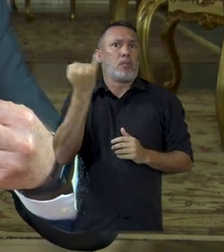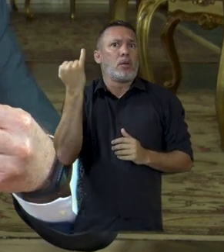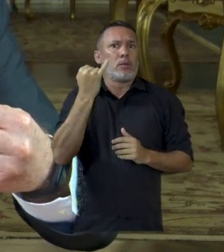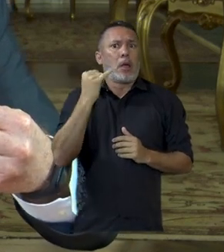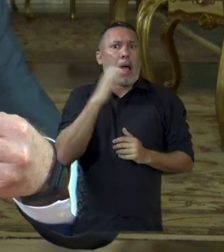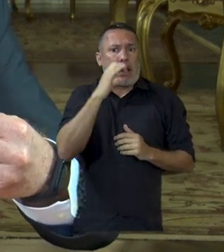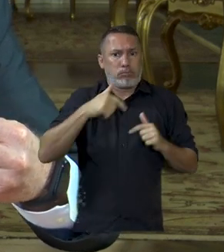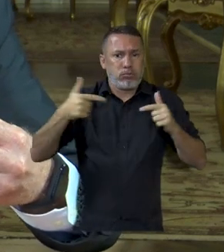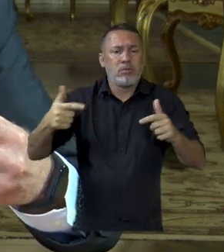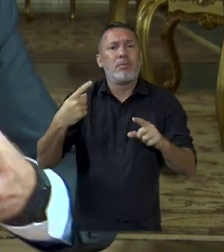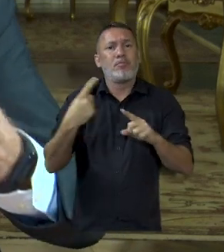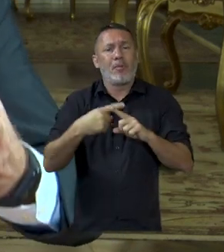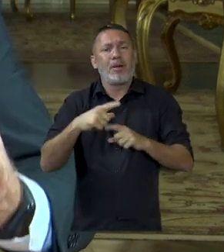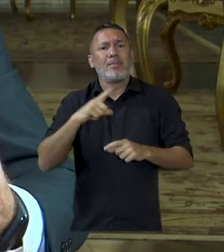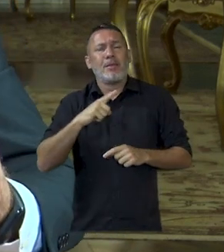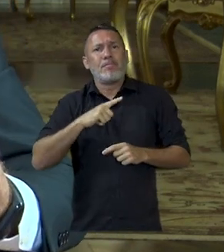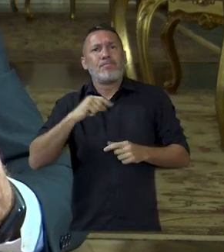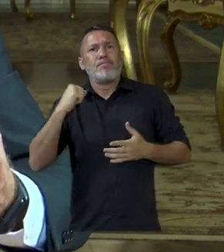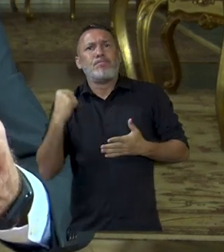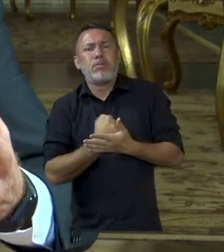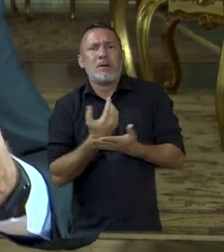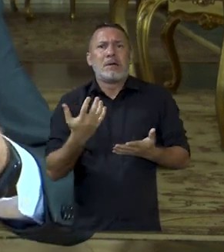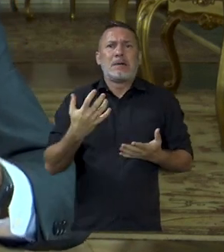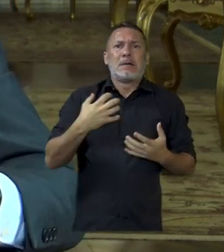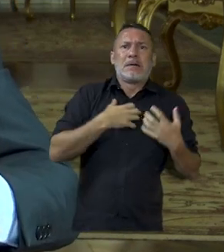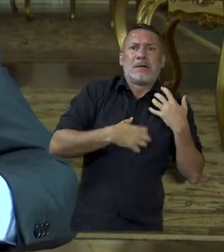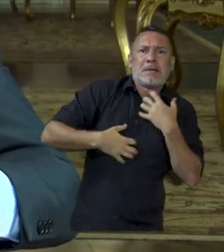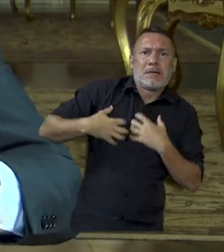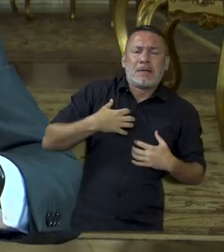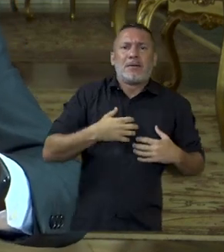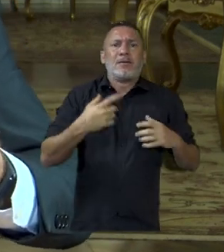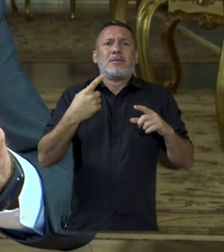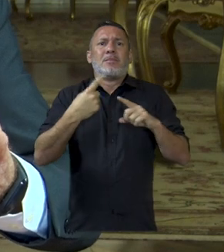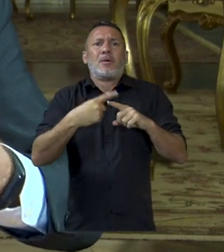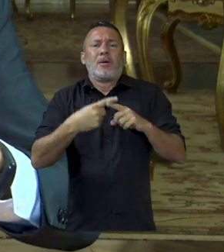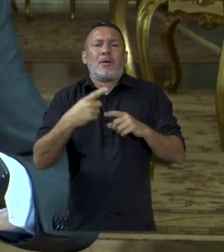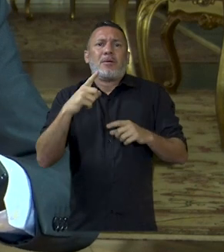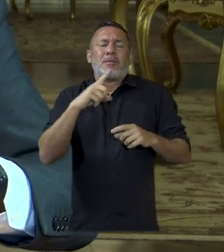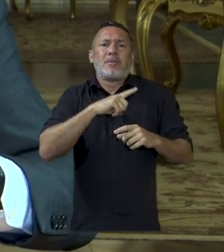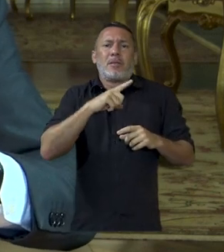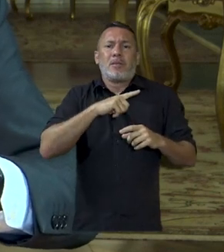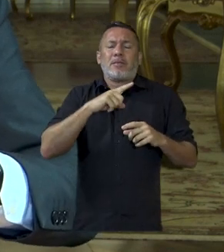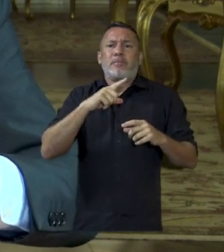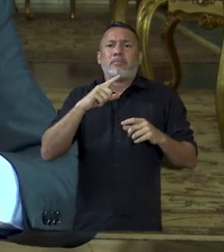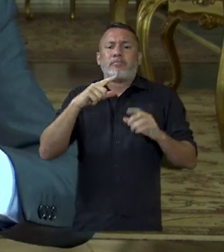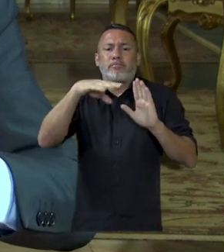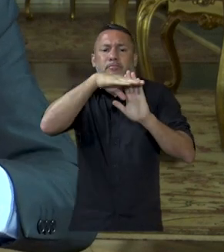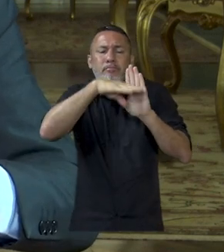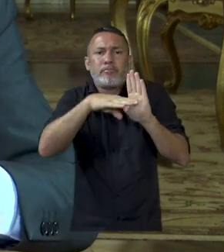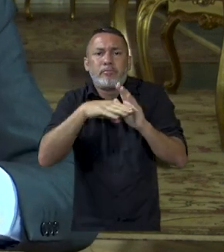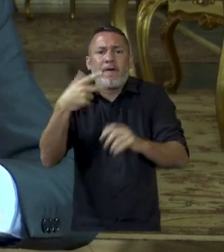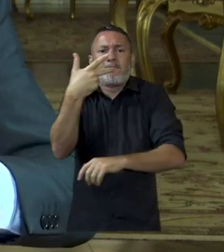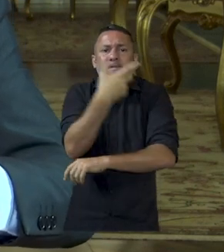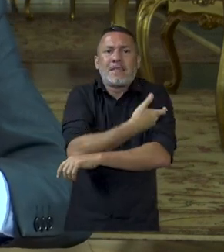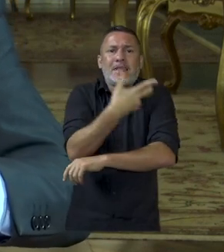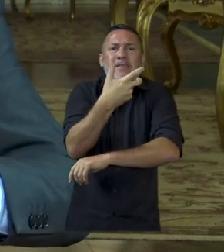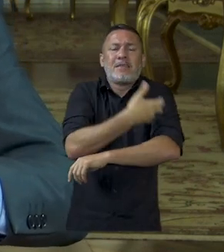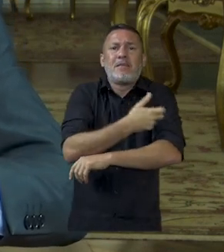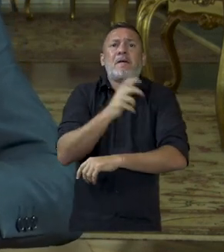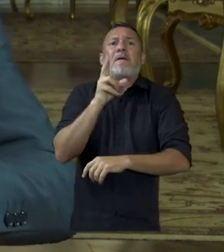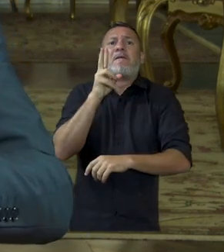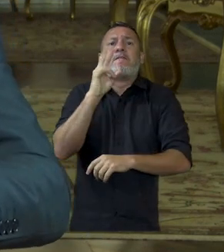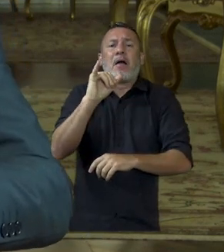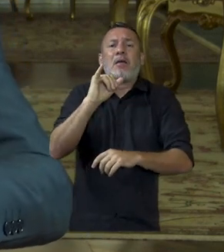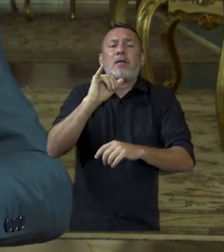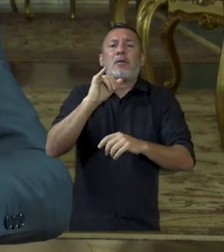Nossa frustração, como posso dizer assim, é que a agenda do Plano Nacional de Imunização, ela